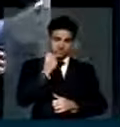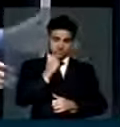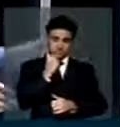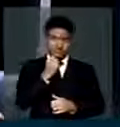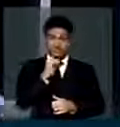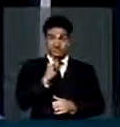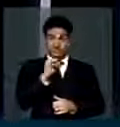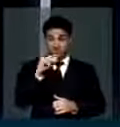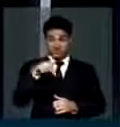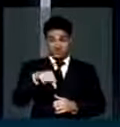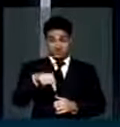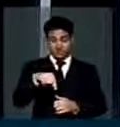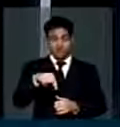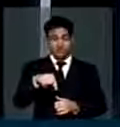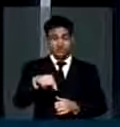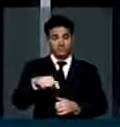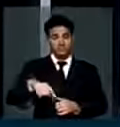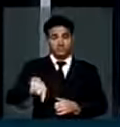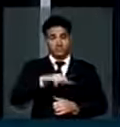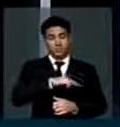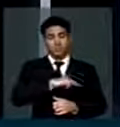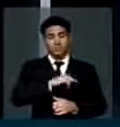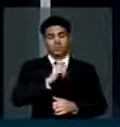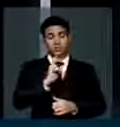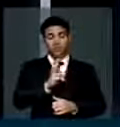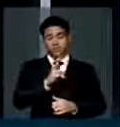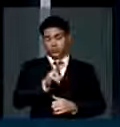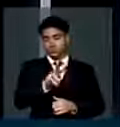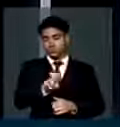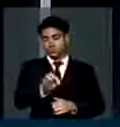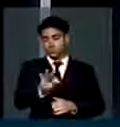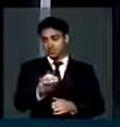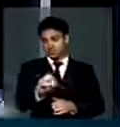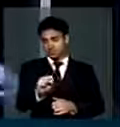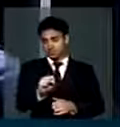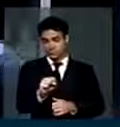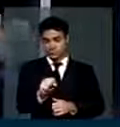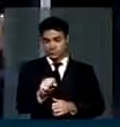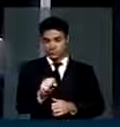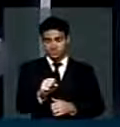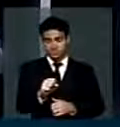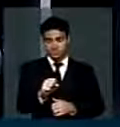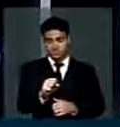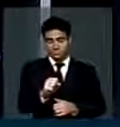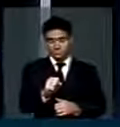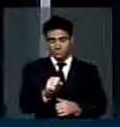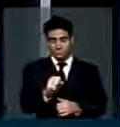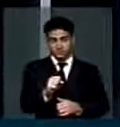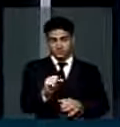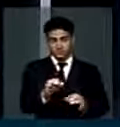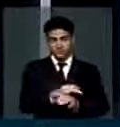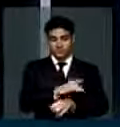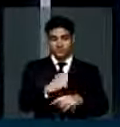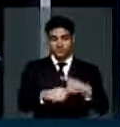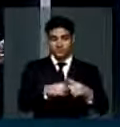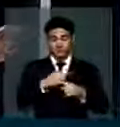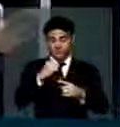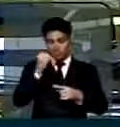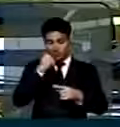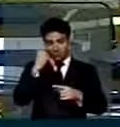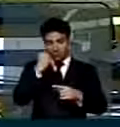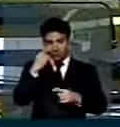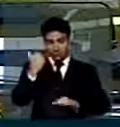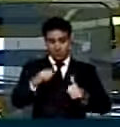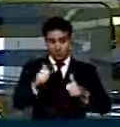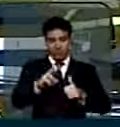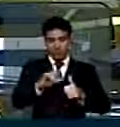se aqui a gente mantém os vetos, depois que o Senado vai apreciar, se